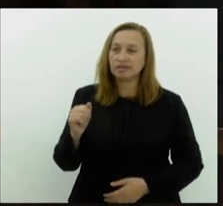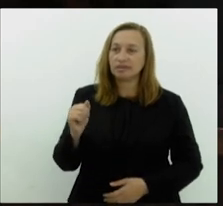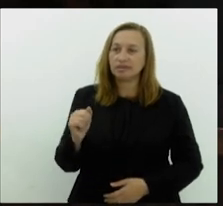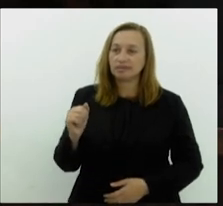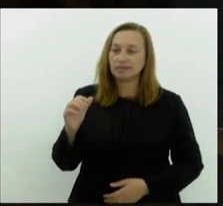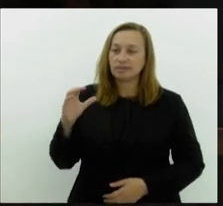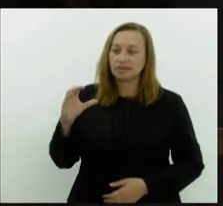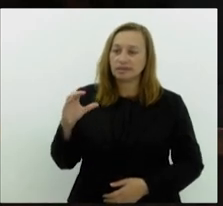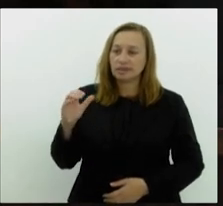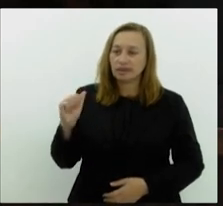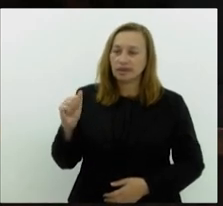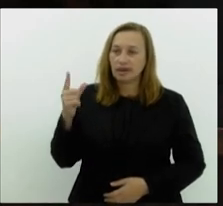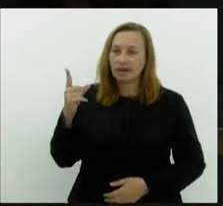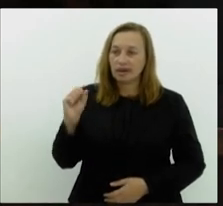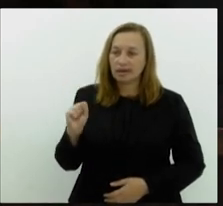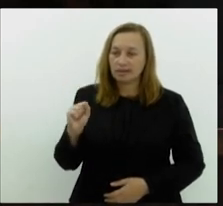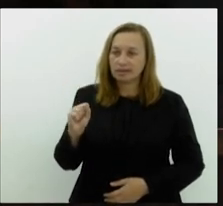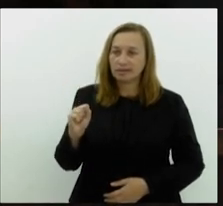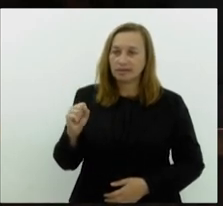muita saúde.